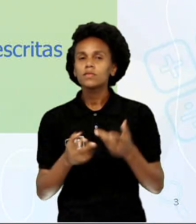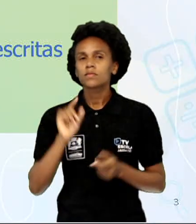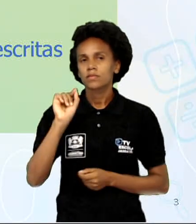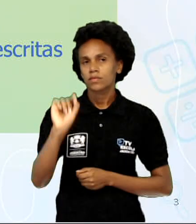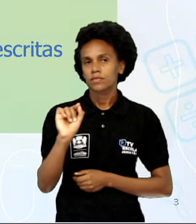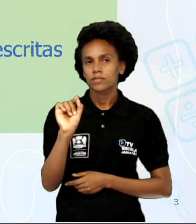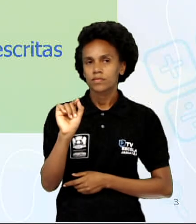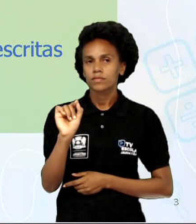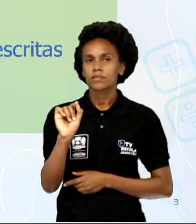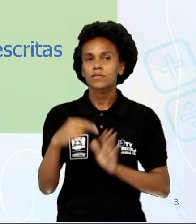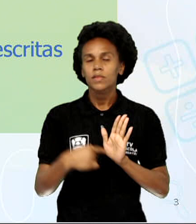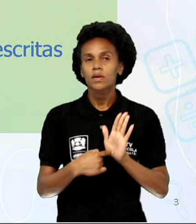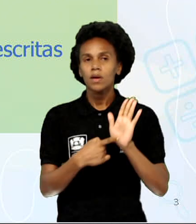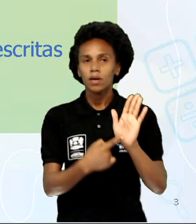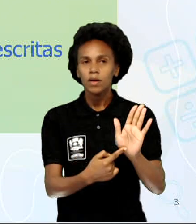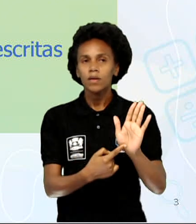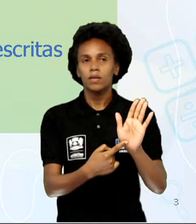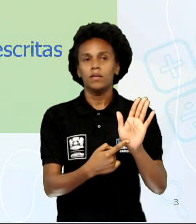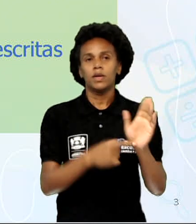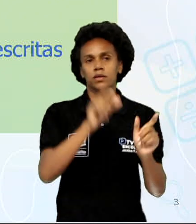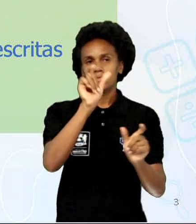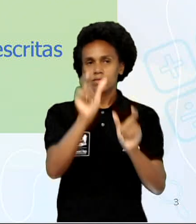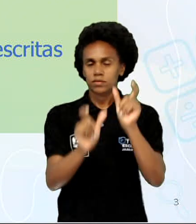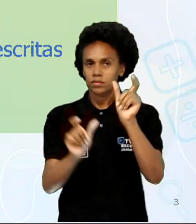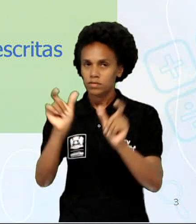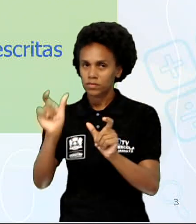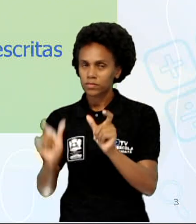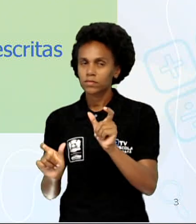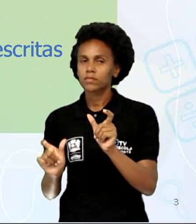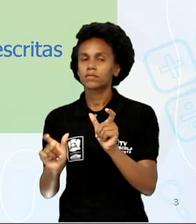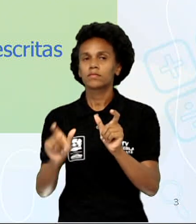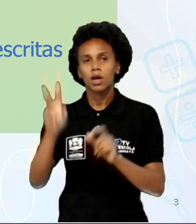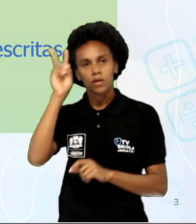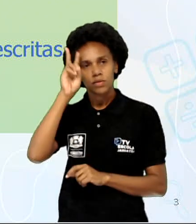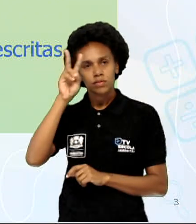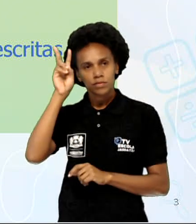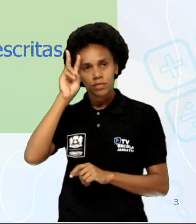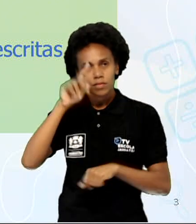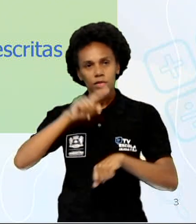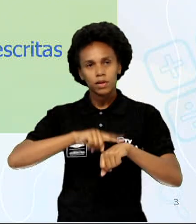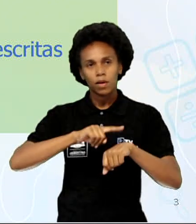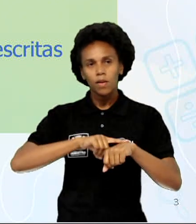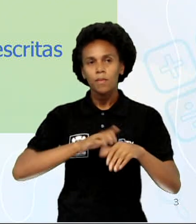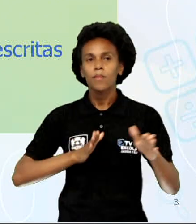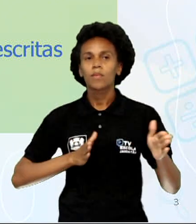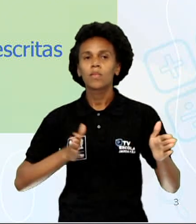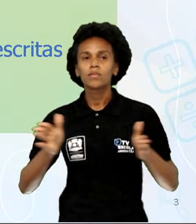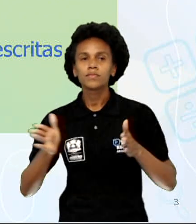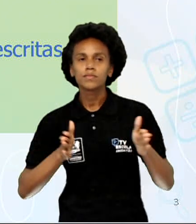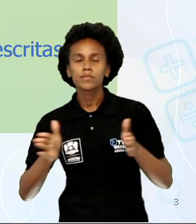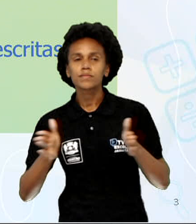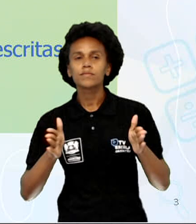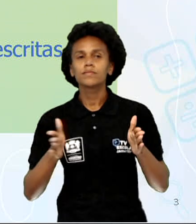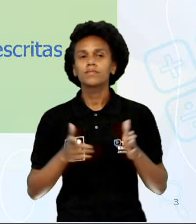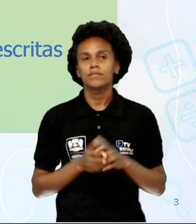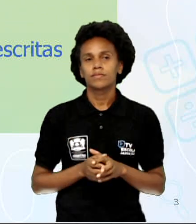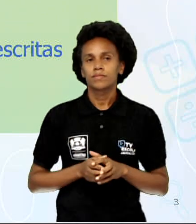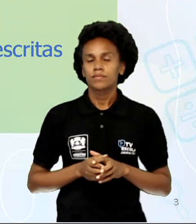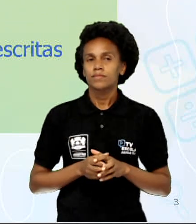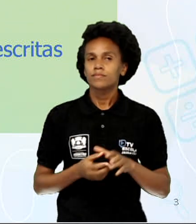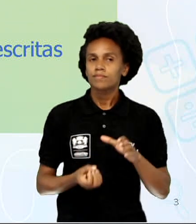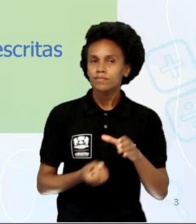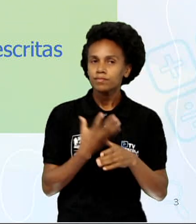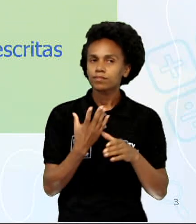ele apresenta o enredo, personagens, tempo e espaço. São produzidos para serem representados e não